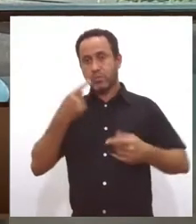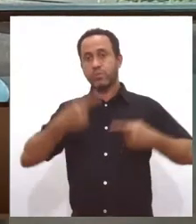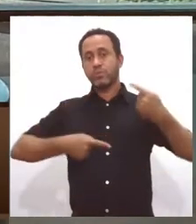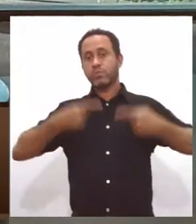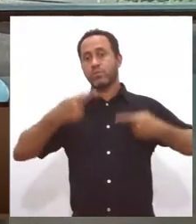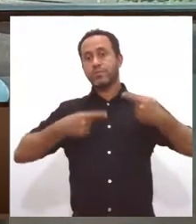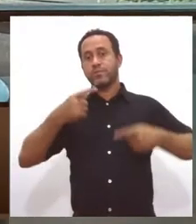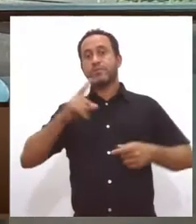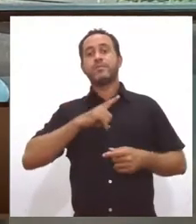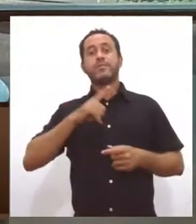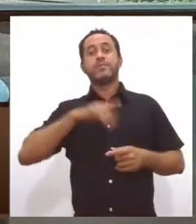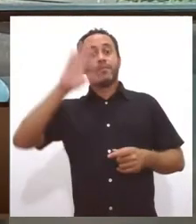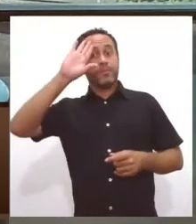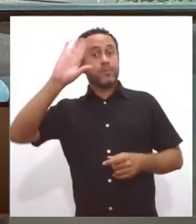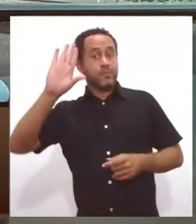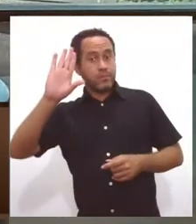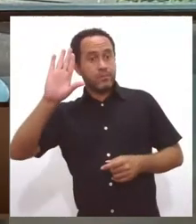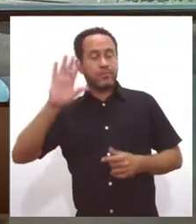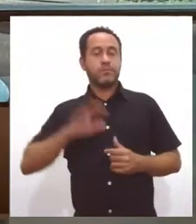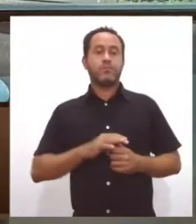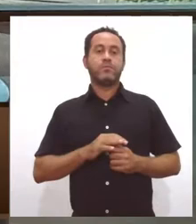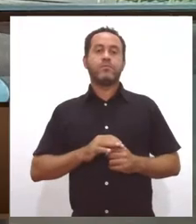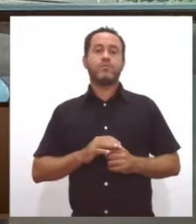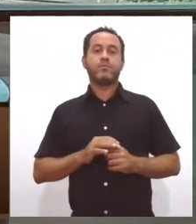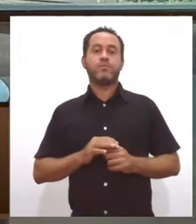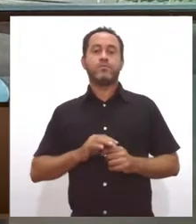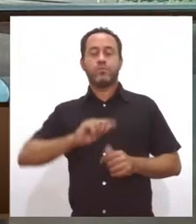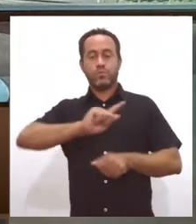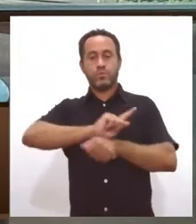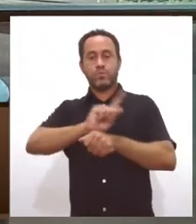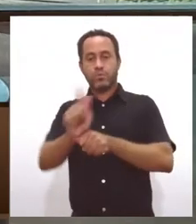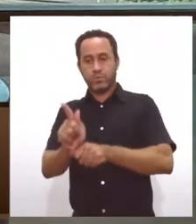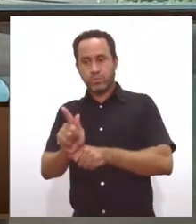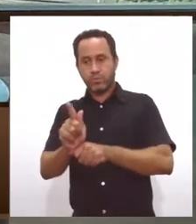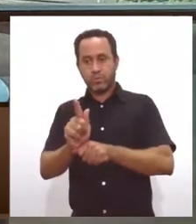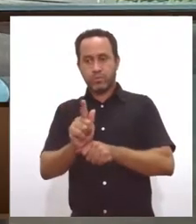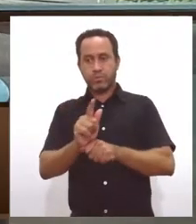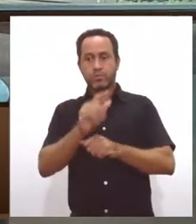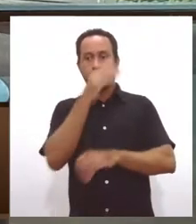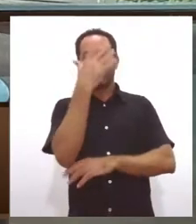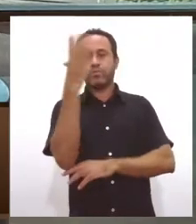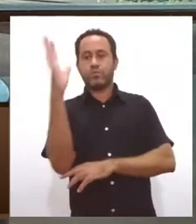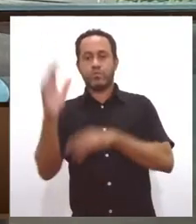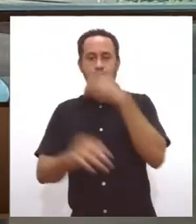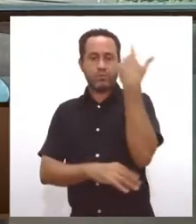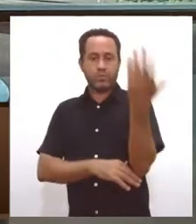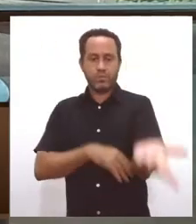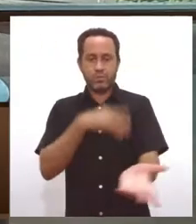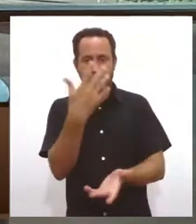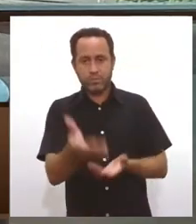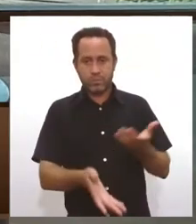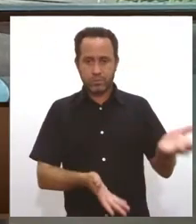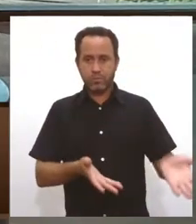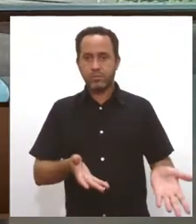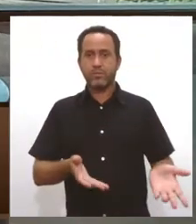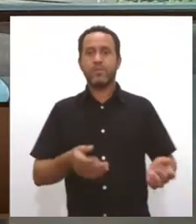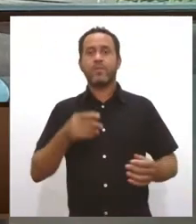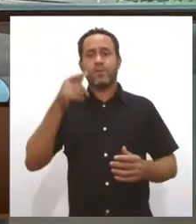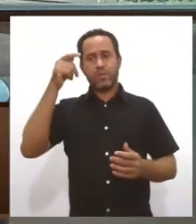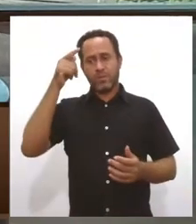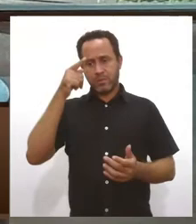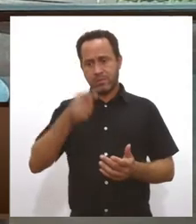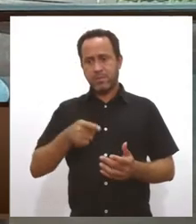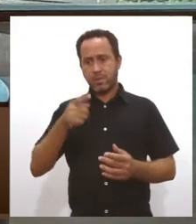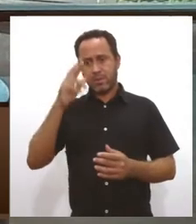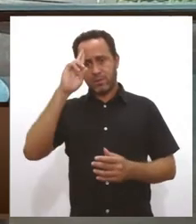muito, principalmente com os grandes construtores, né? Desmata-se uma área enorme e depois obriga, por exemplo, o condomínio a plantar um coqueiro.